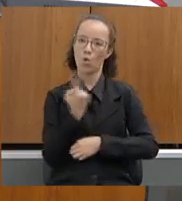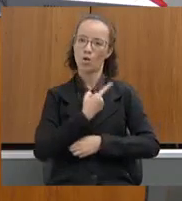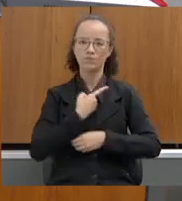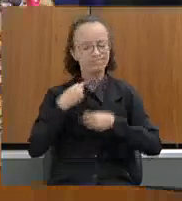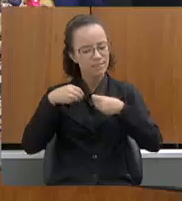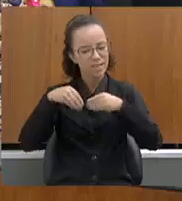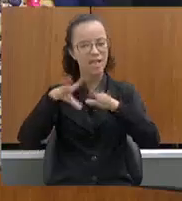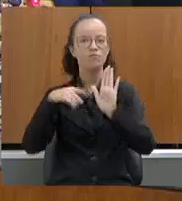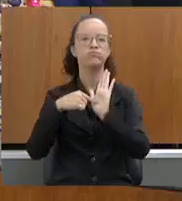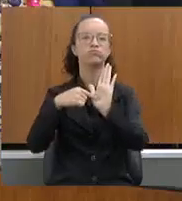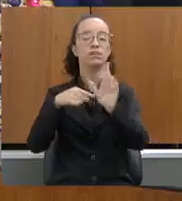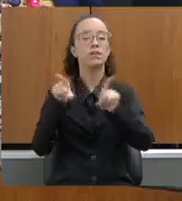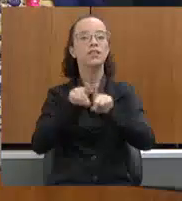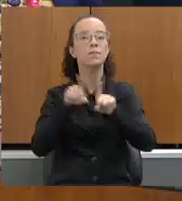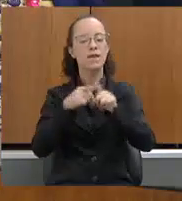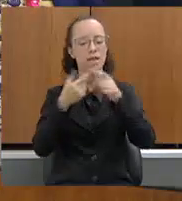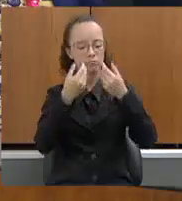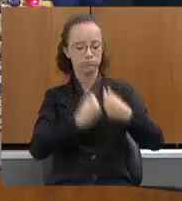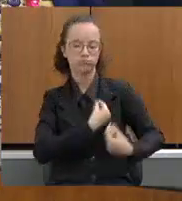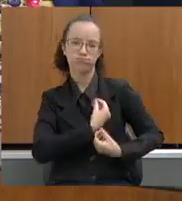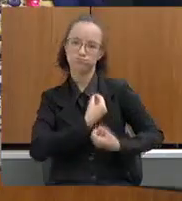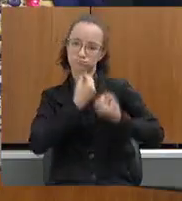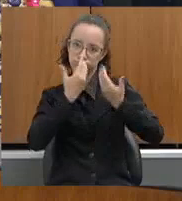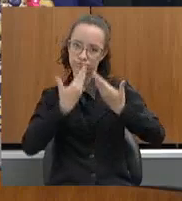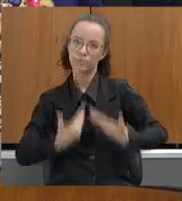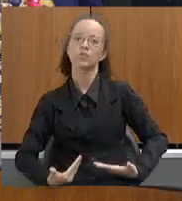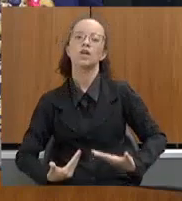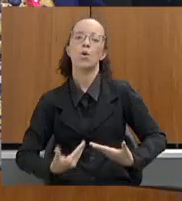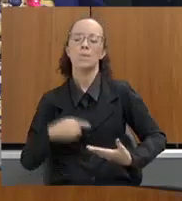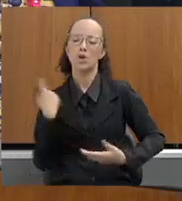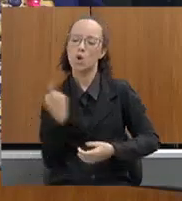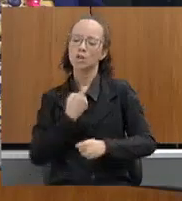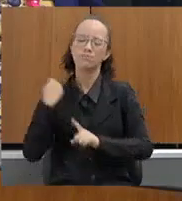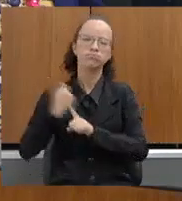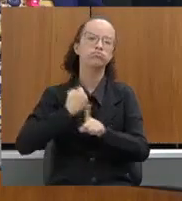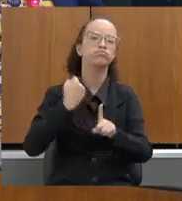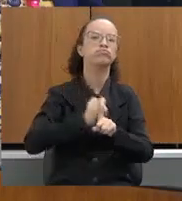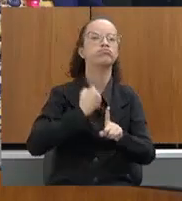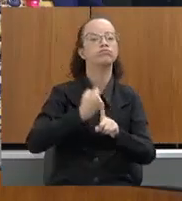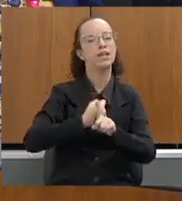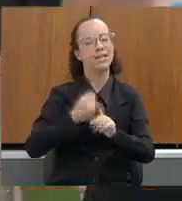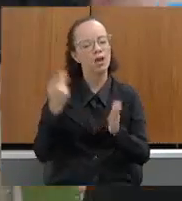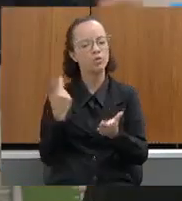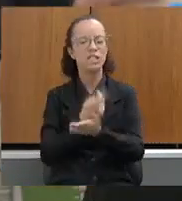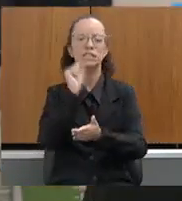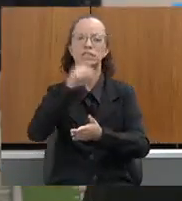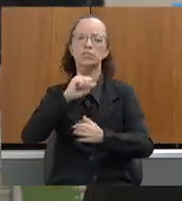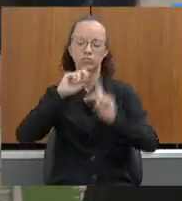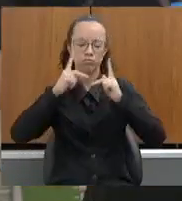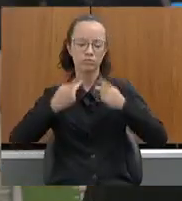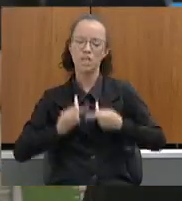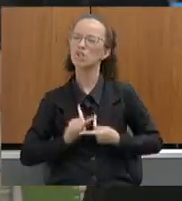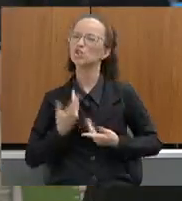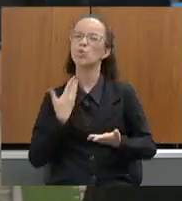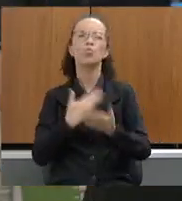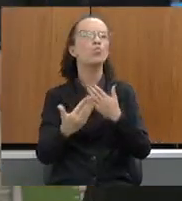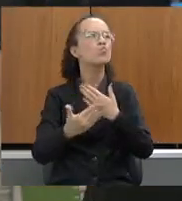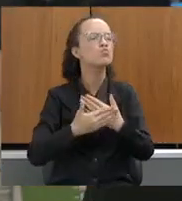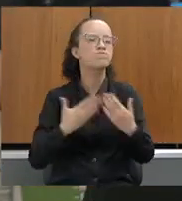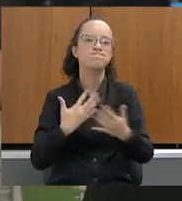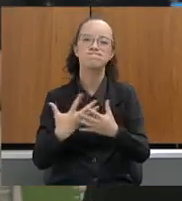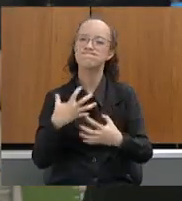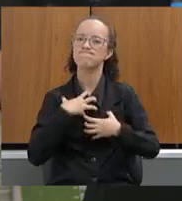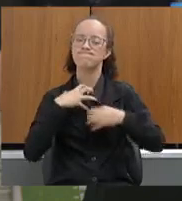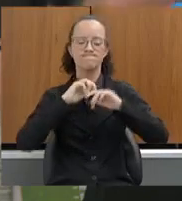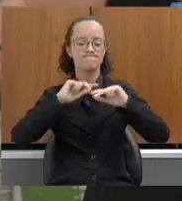disposição de continuar lutando para que haja esse reconhecimento de todas as formas possíveis, para